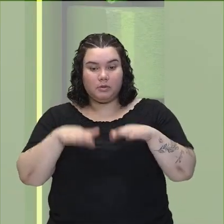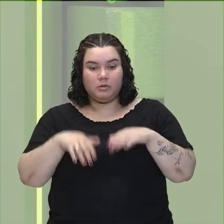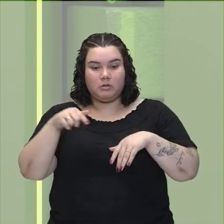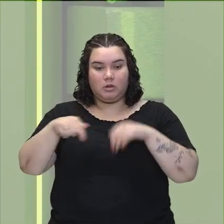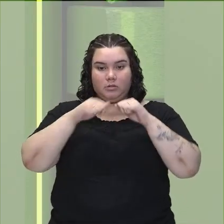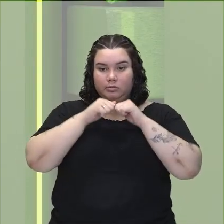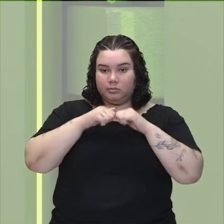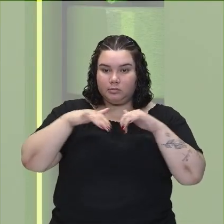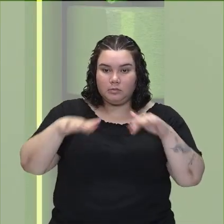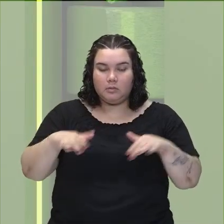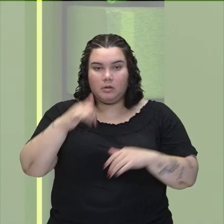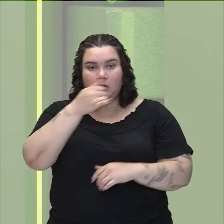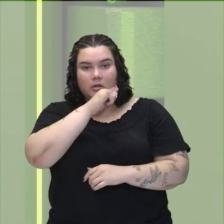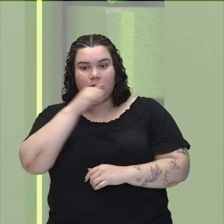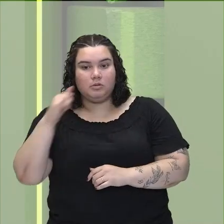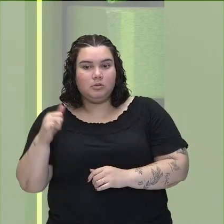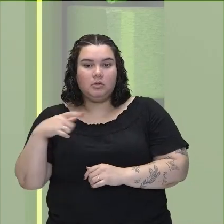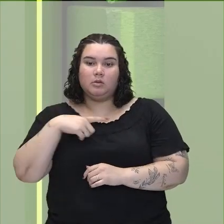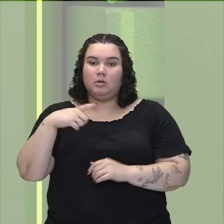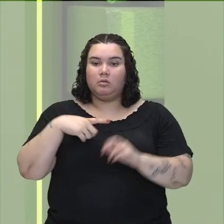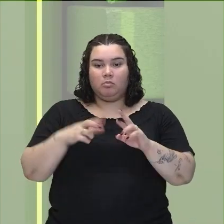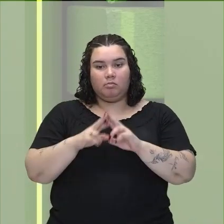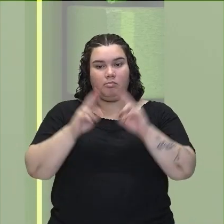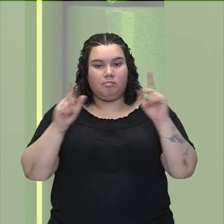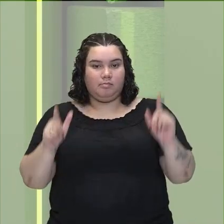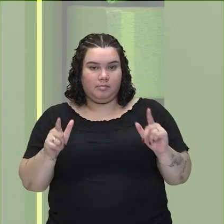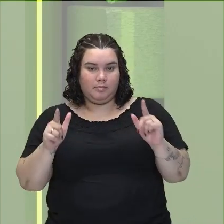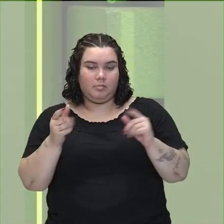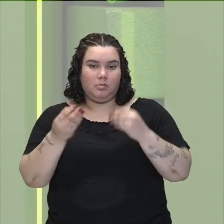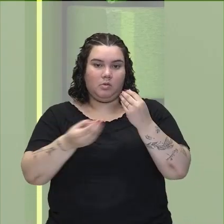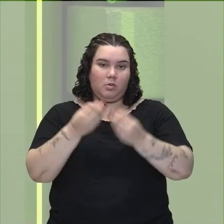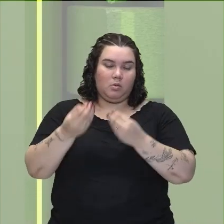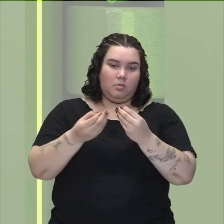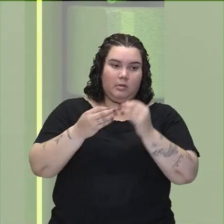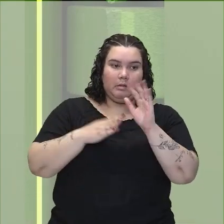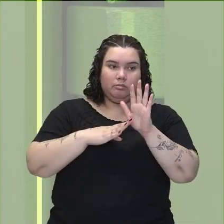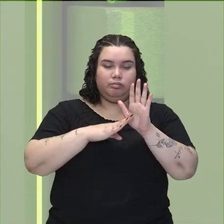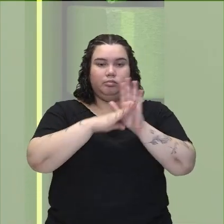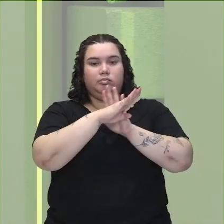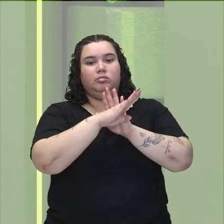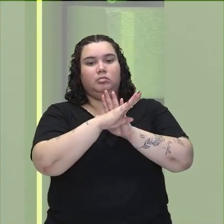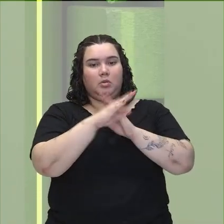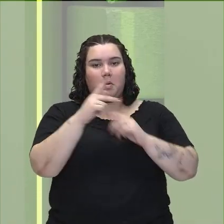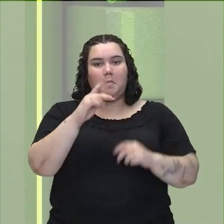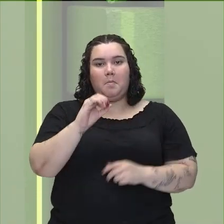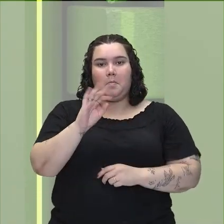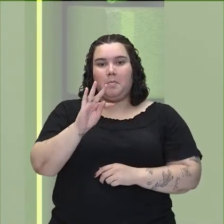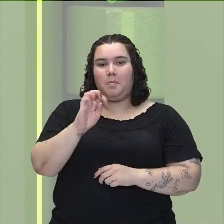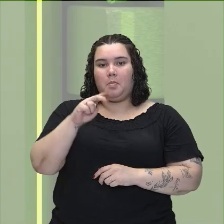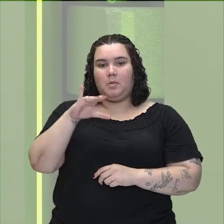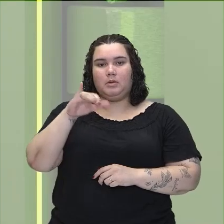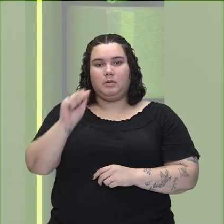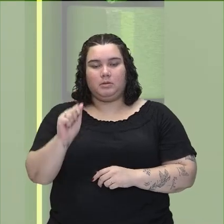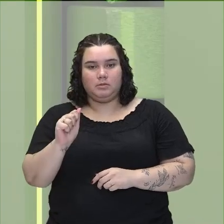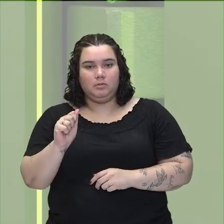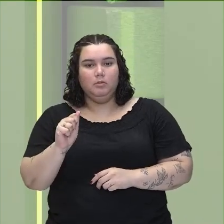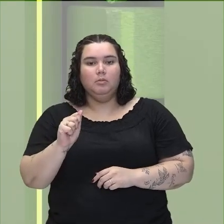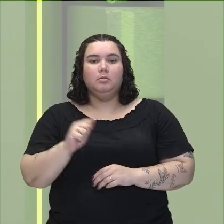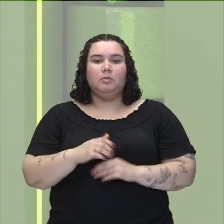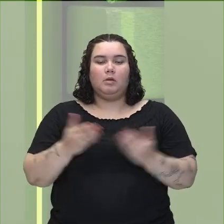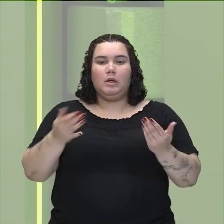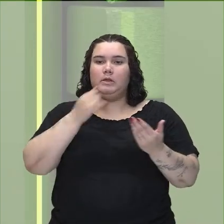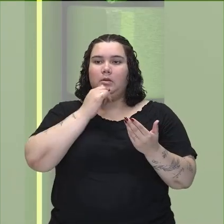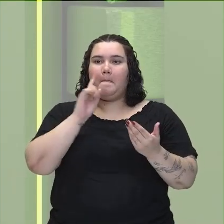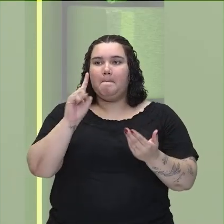elétrica, ela acontece em uma diferença de potencial altíssima, ou seja, a tensão é alta. São mil